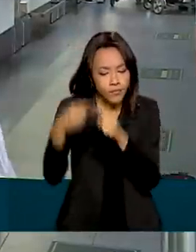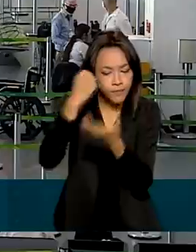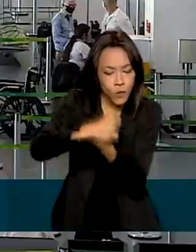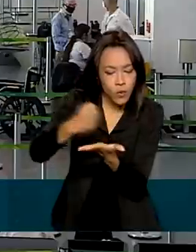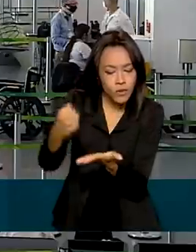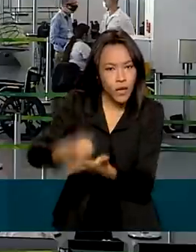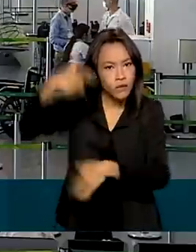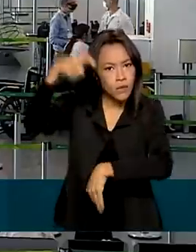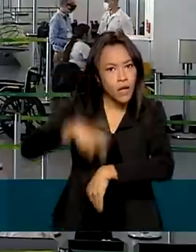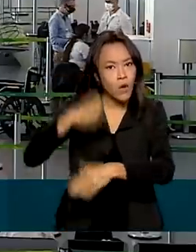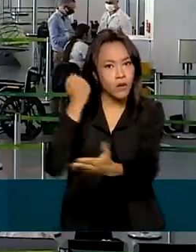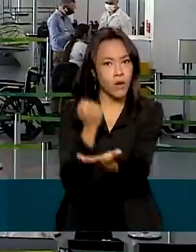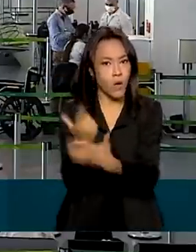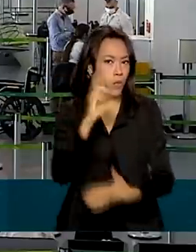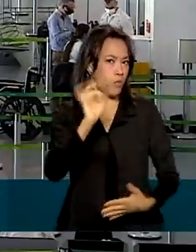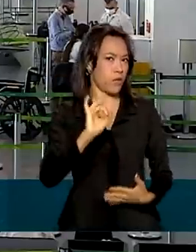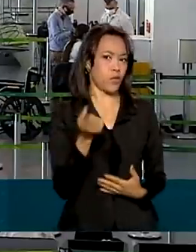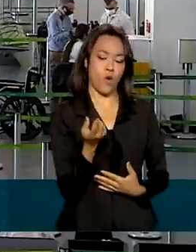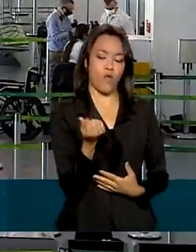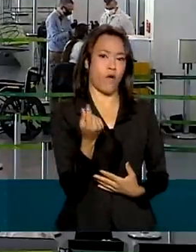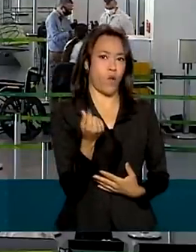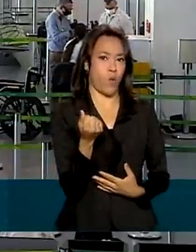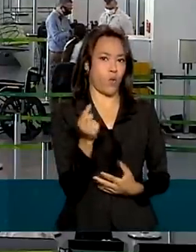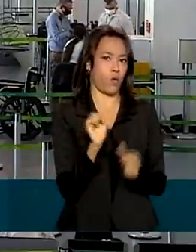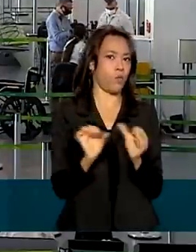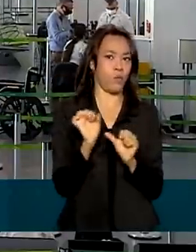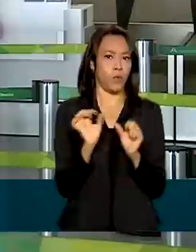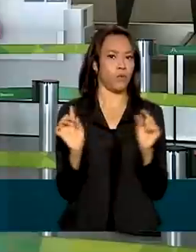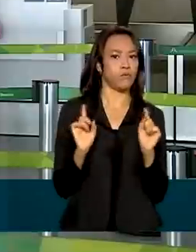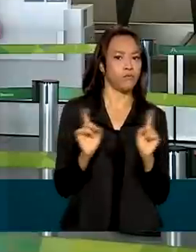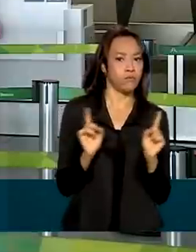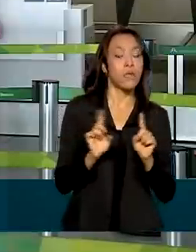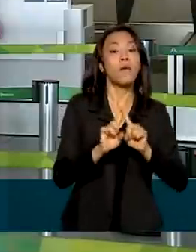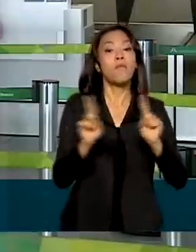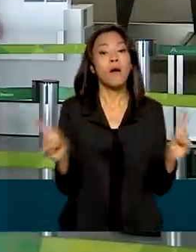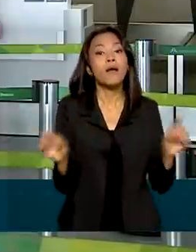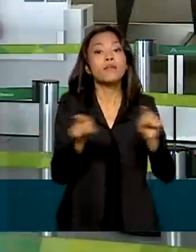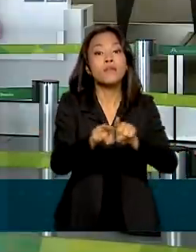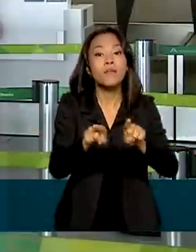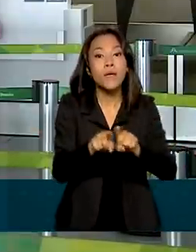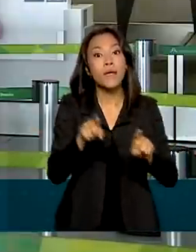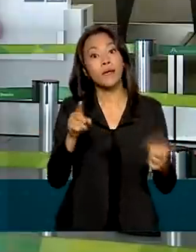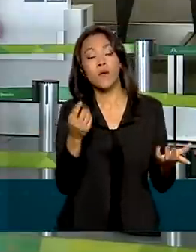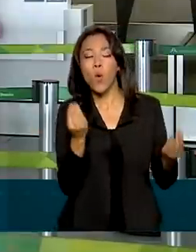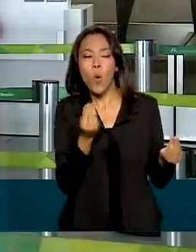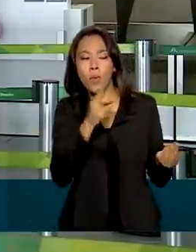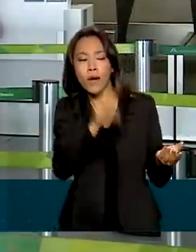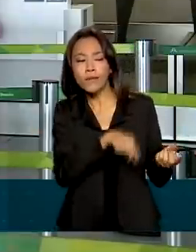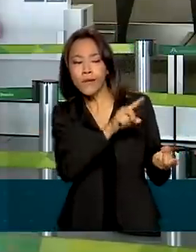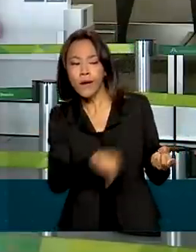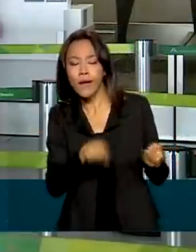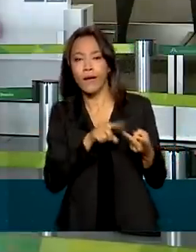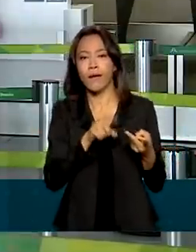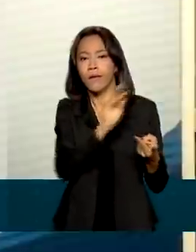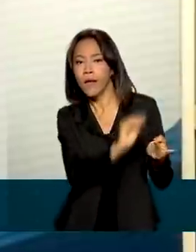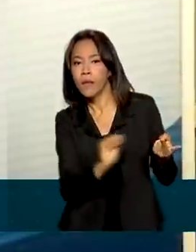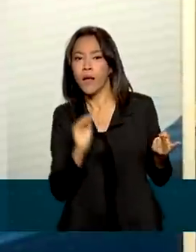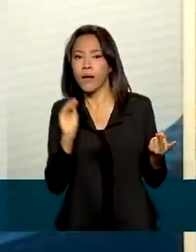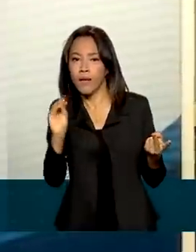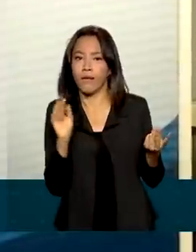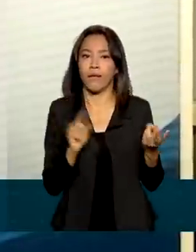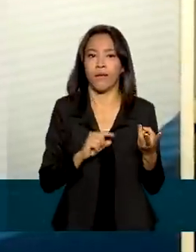compra. Não é só preço da passagem que muda, mas também as condições de cancelamento ou remarcação.